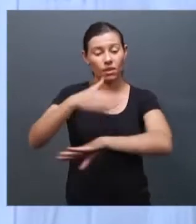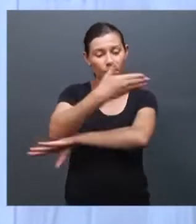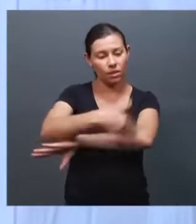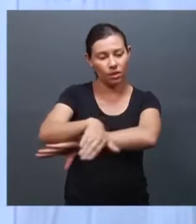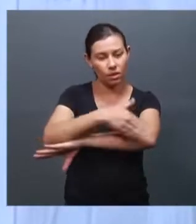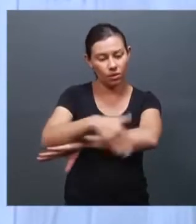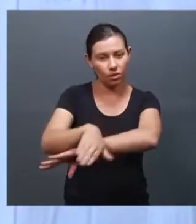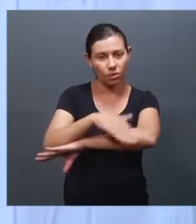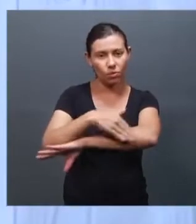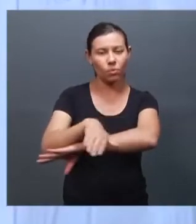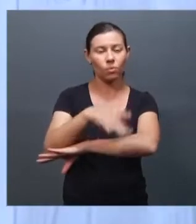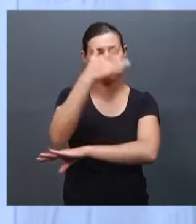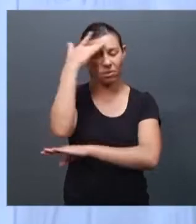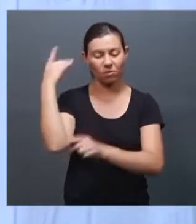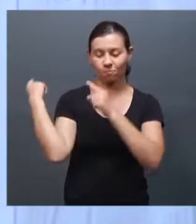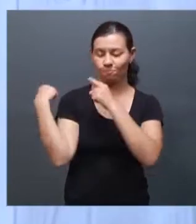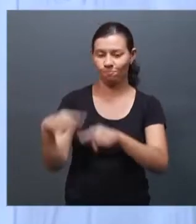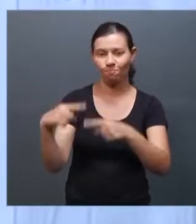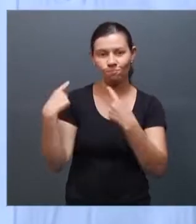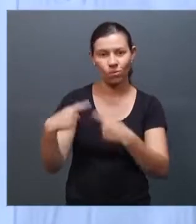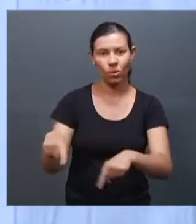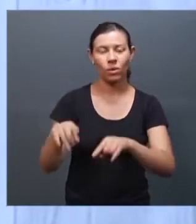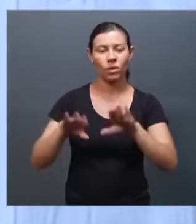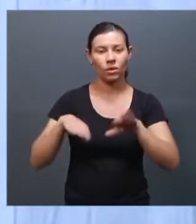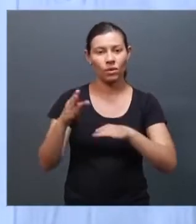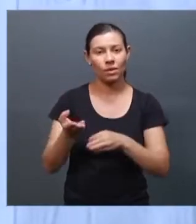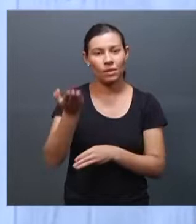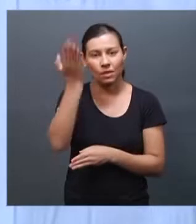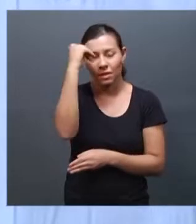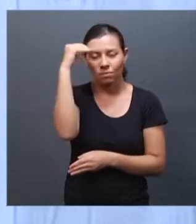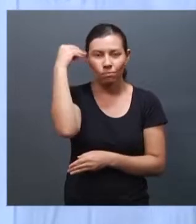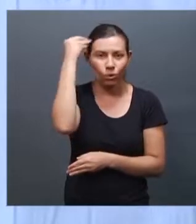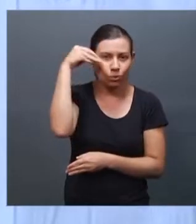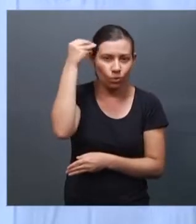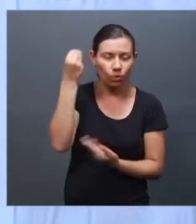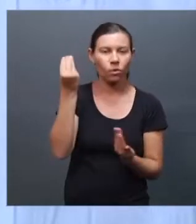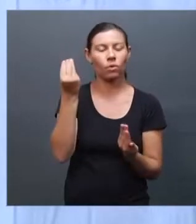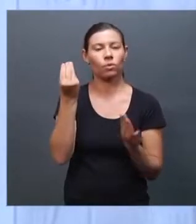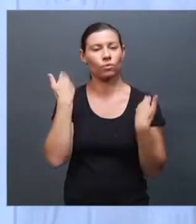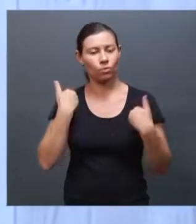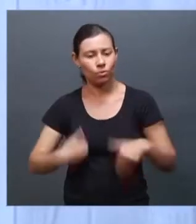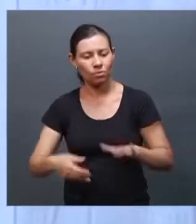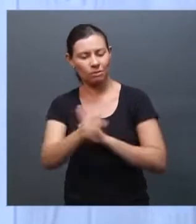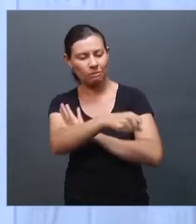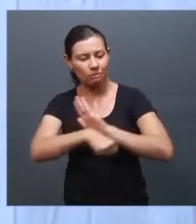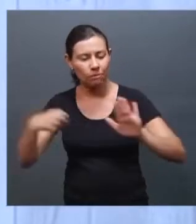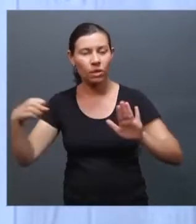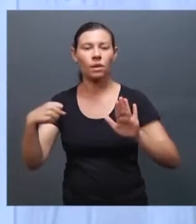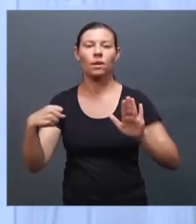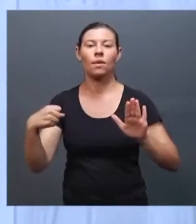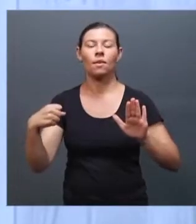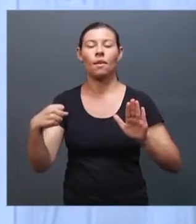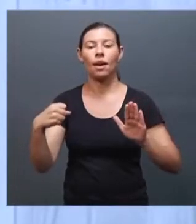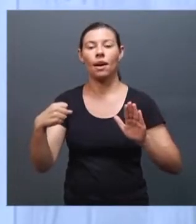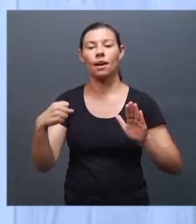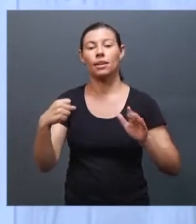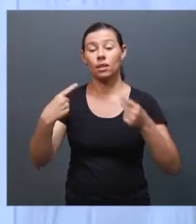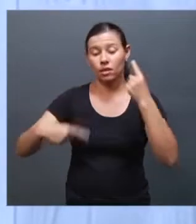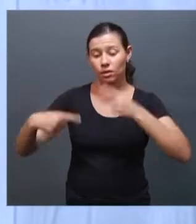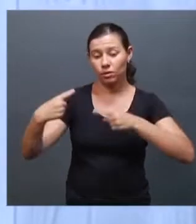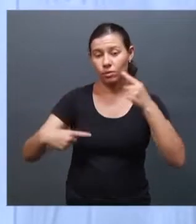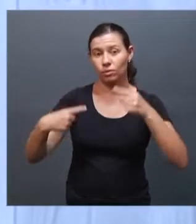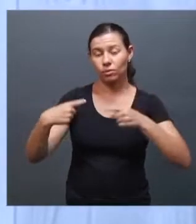violência psicológica, física. E essa discussão levada ao Supremo é justamente devido a essa omissão,